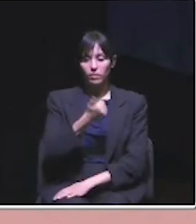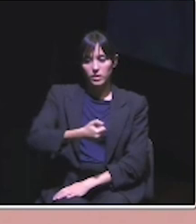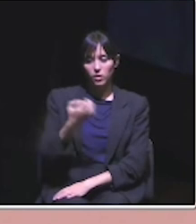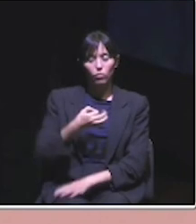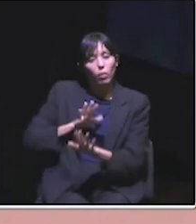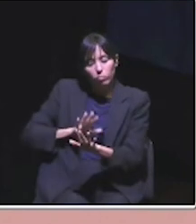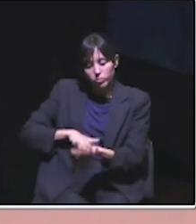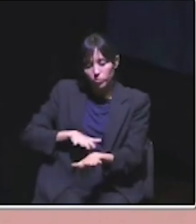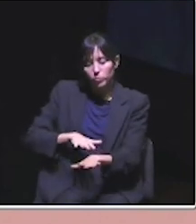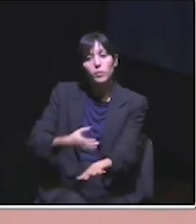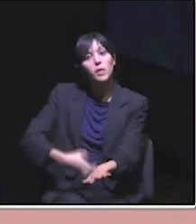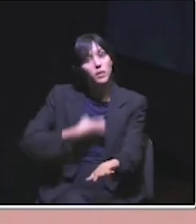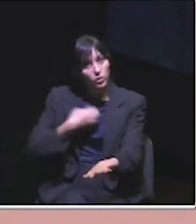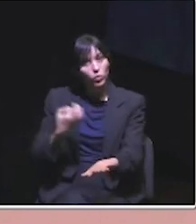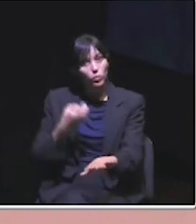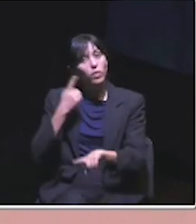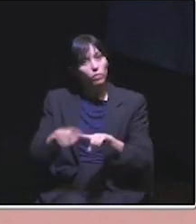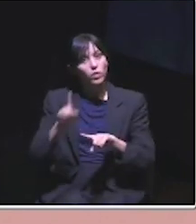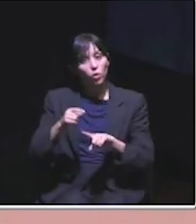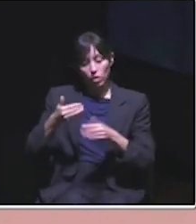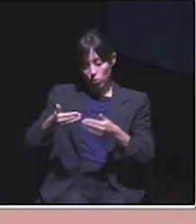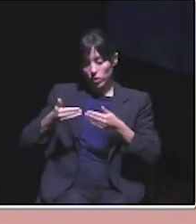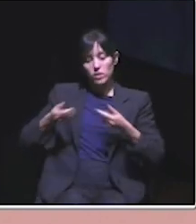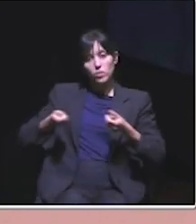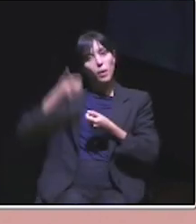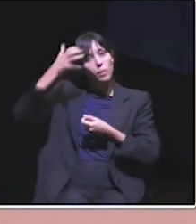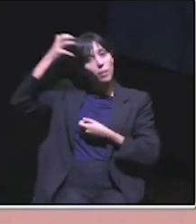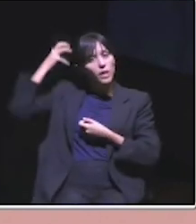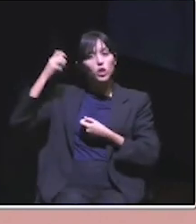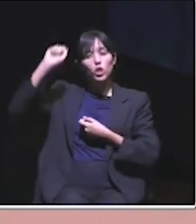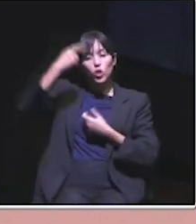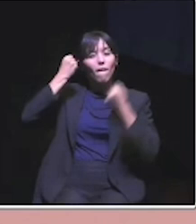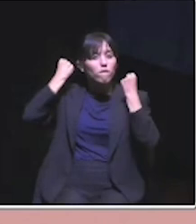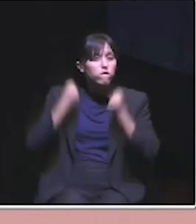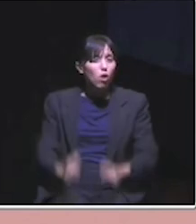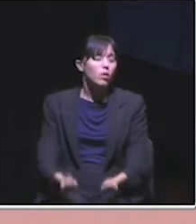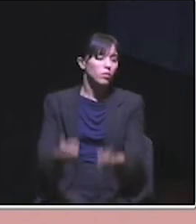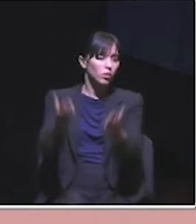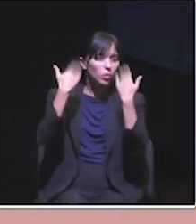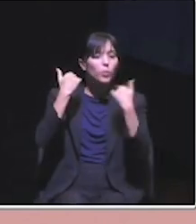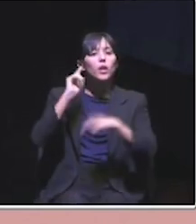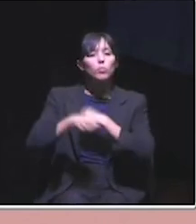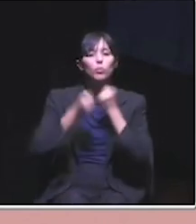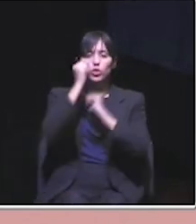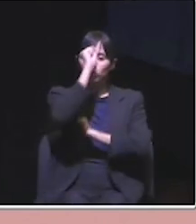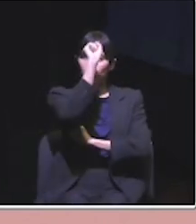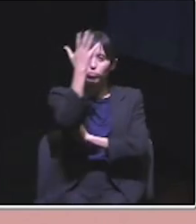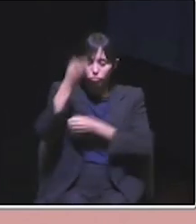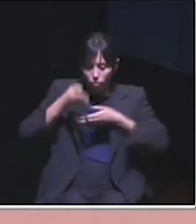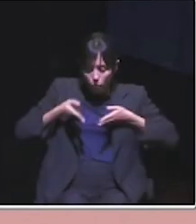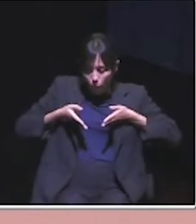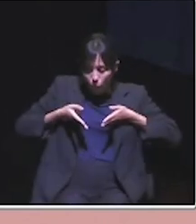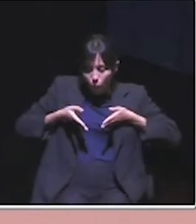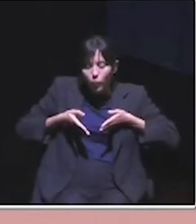Liberdade, sentiu bem a diferença entre a primeira parte, junto ao Marquês, debaixo de um sol forte e com calor intenso, e a zona depois, abaixo da Avenida Alexandre